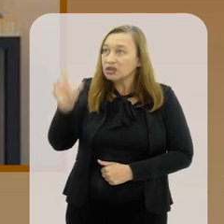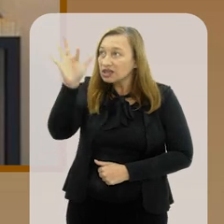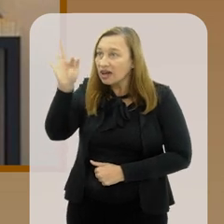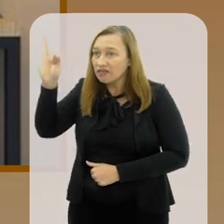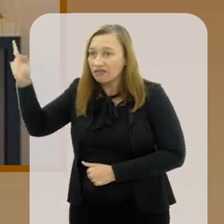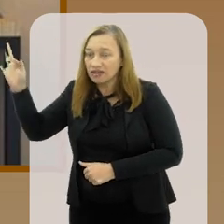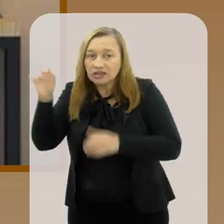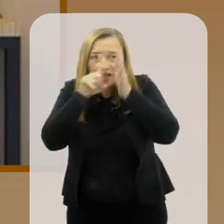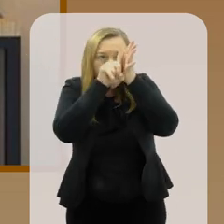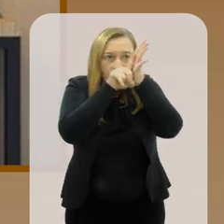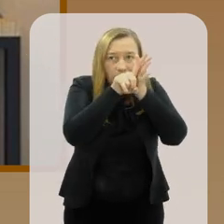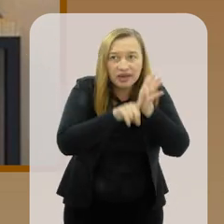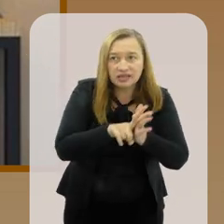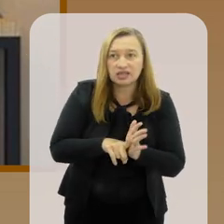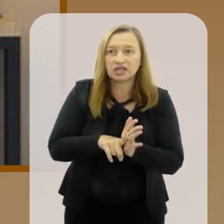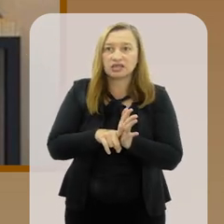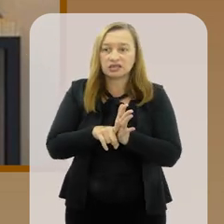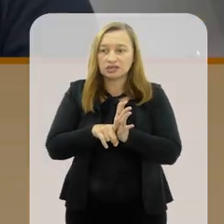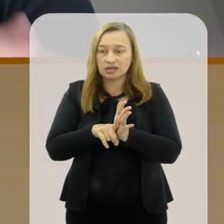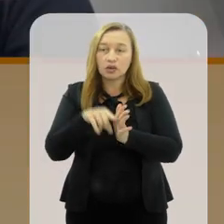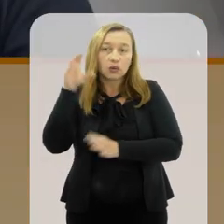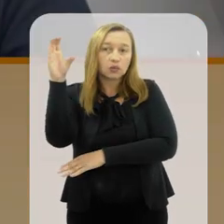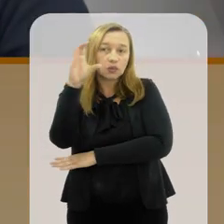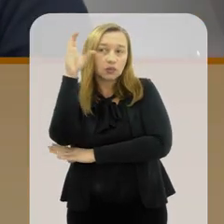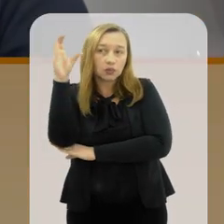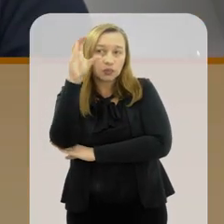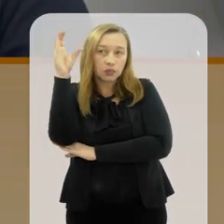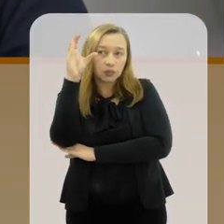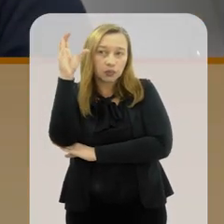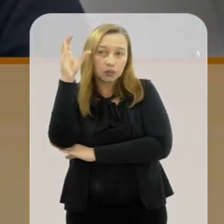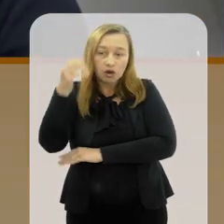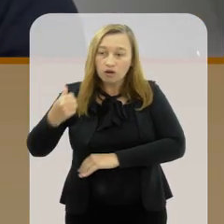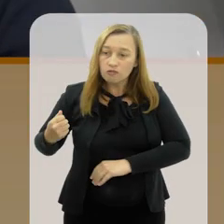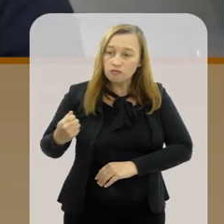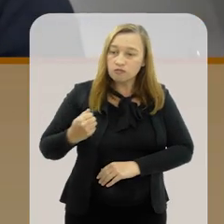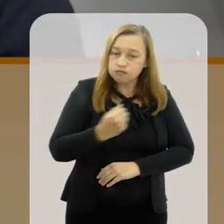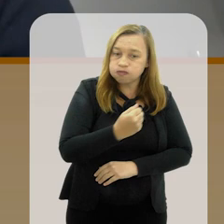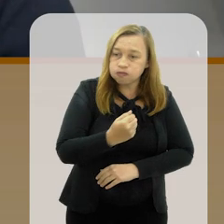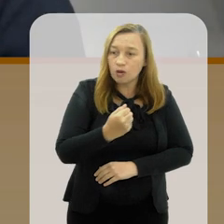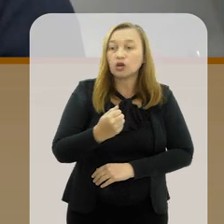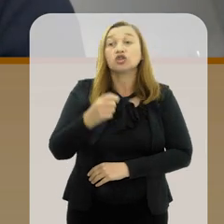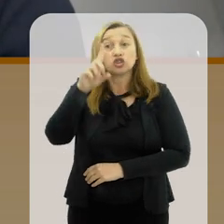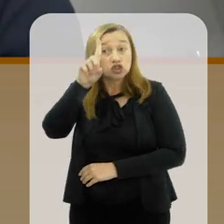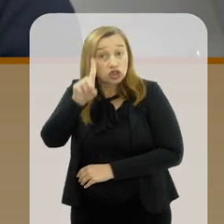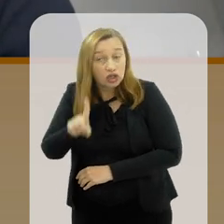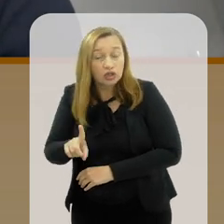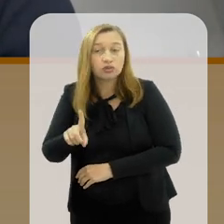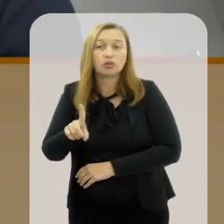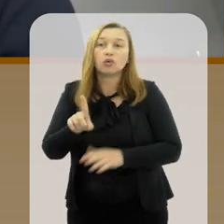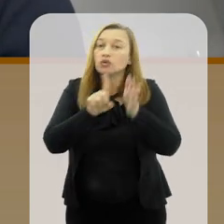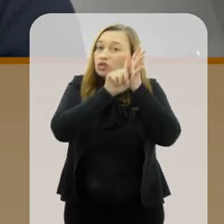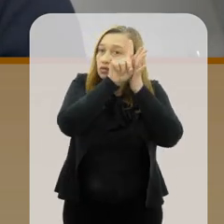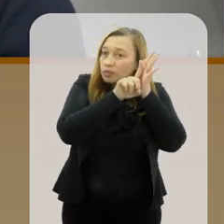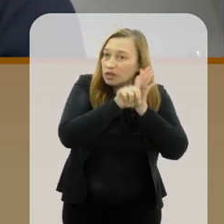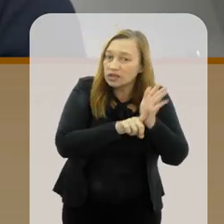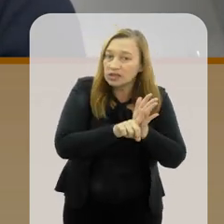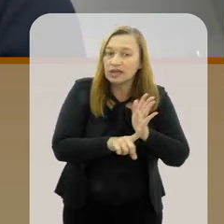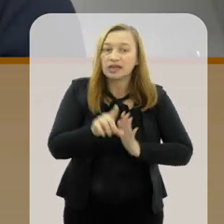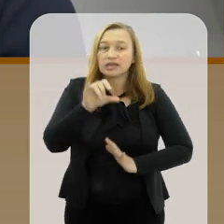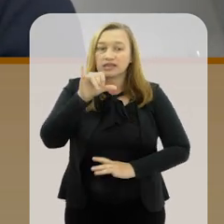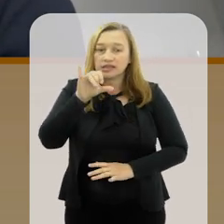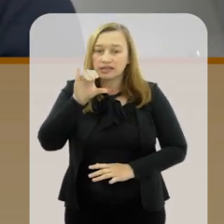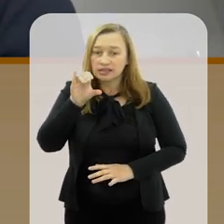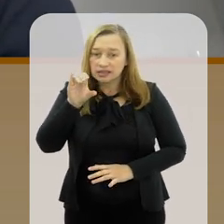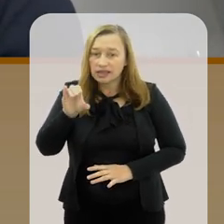França em relação à pesquisa científica que é um cargo de diretor de pesquisas do